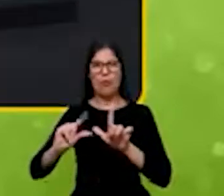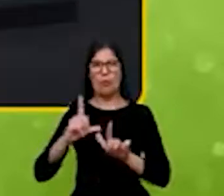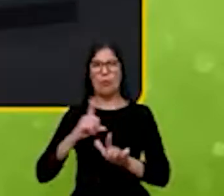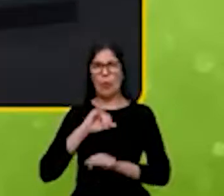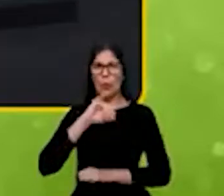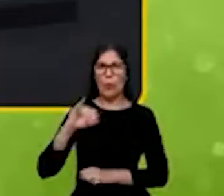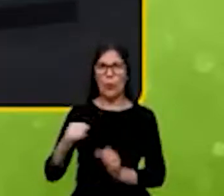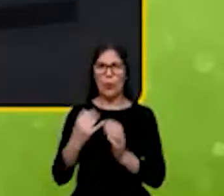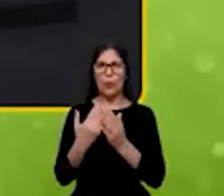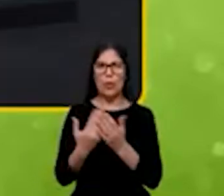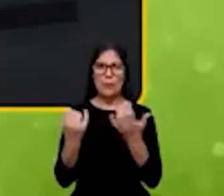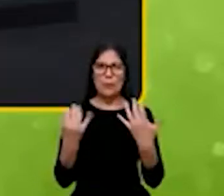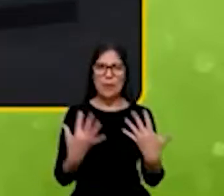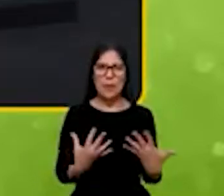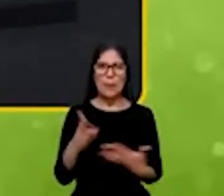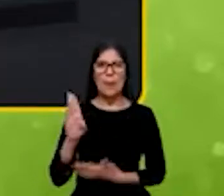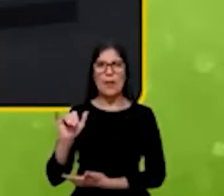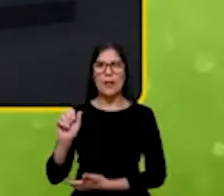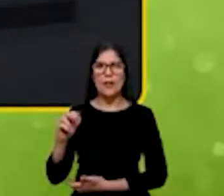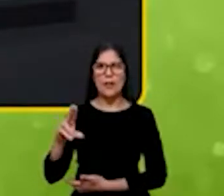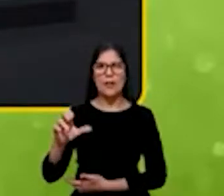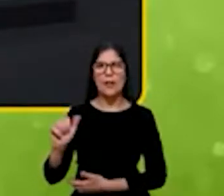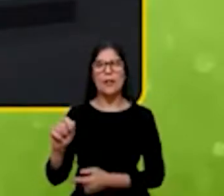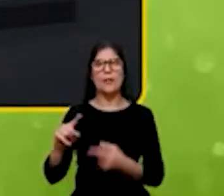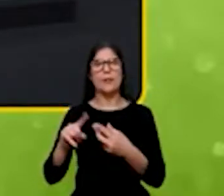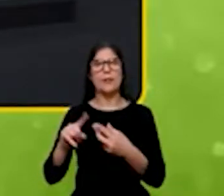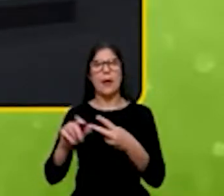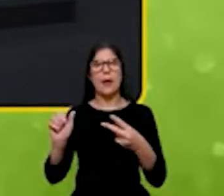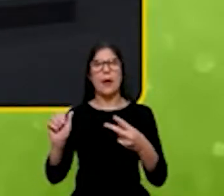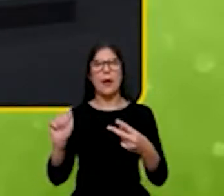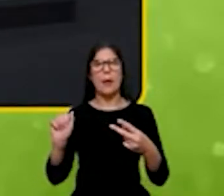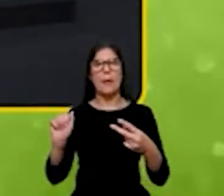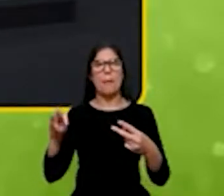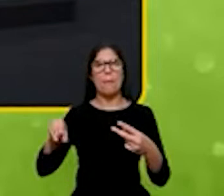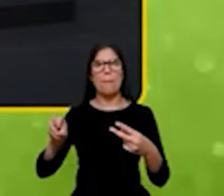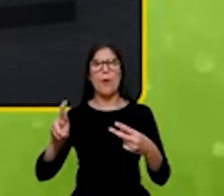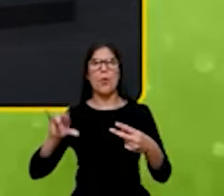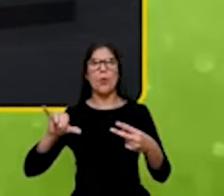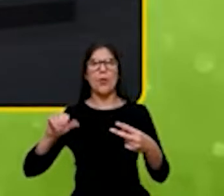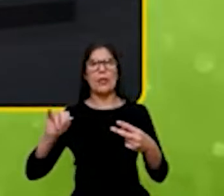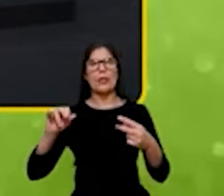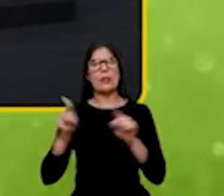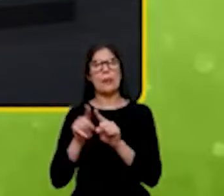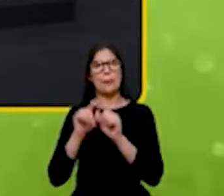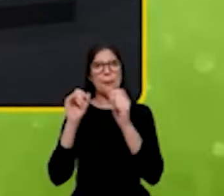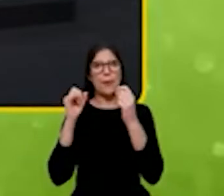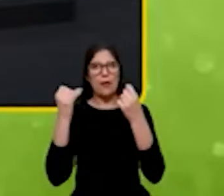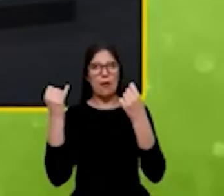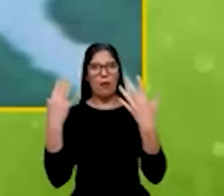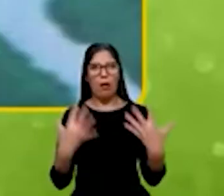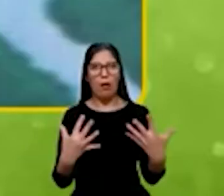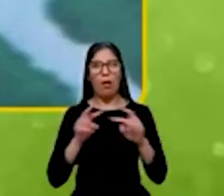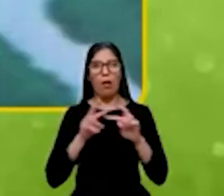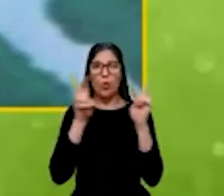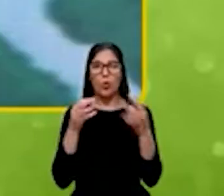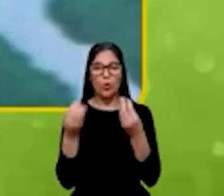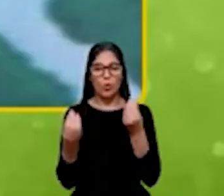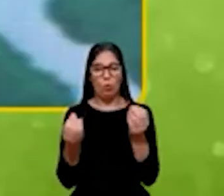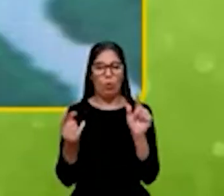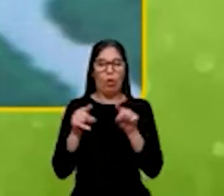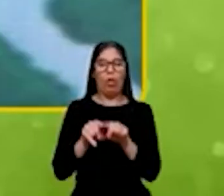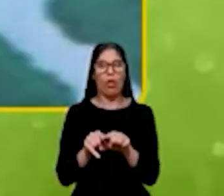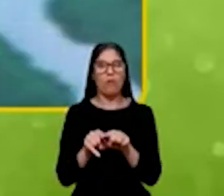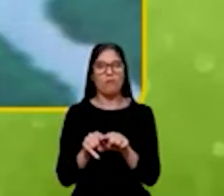tanto com a Bianca quanto com a Mauri, sobre esse tema. Como a gente consegue juntar os dois elementos,